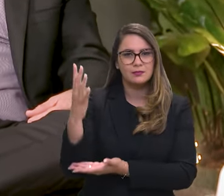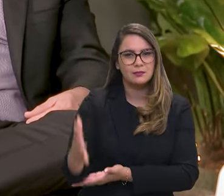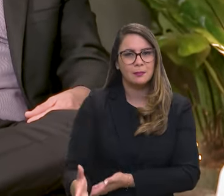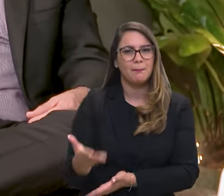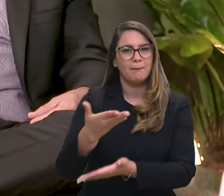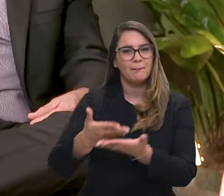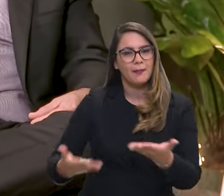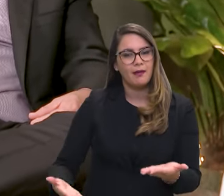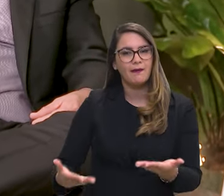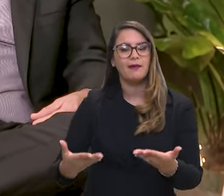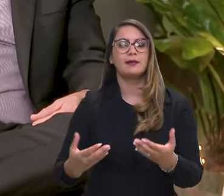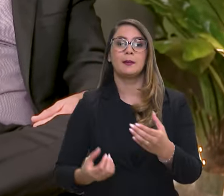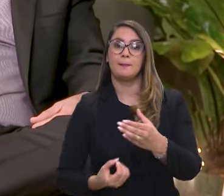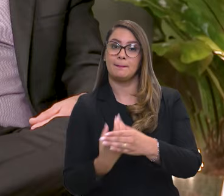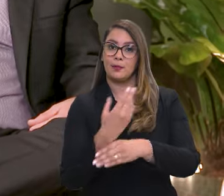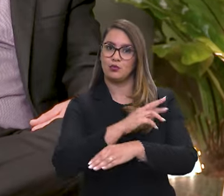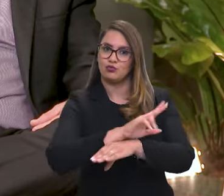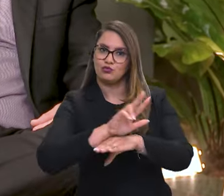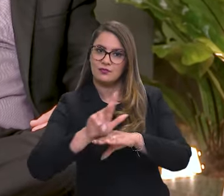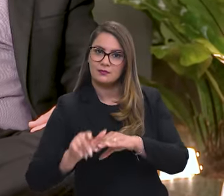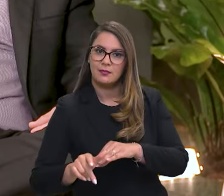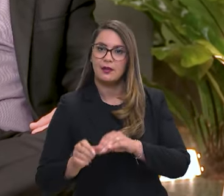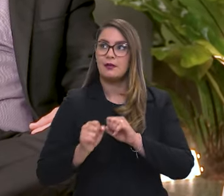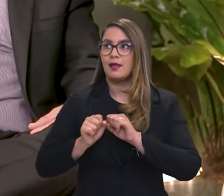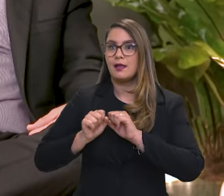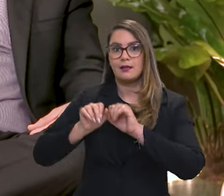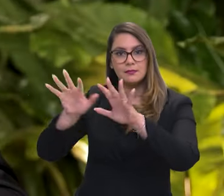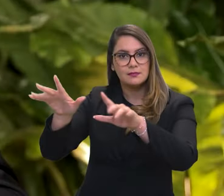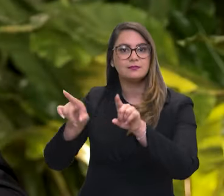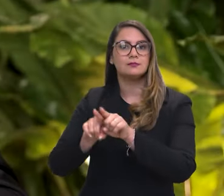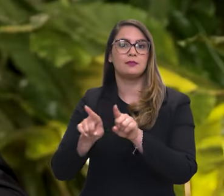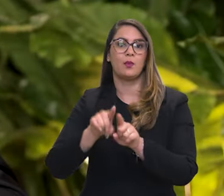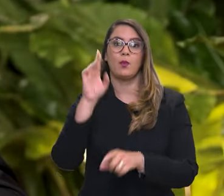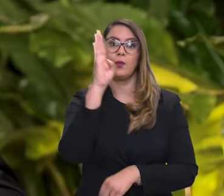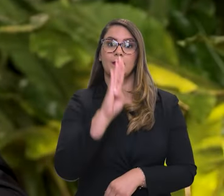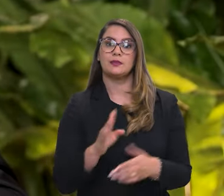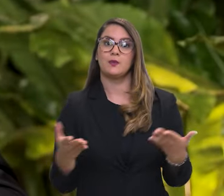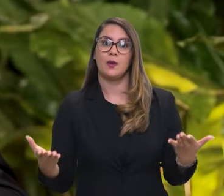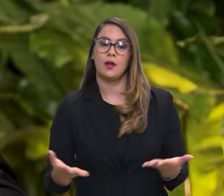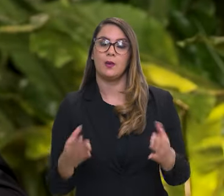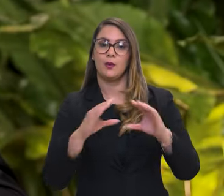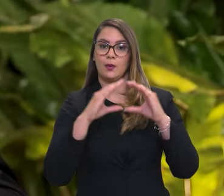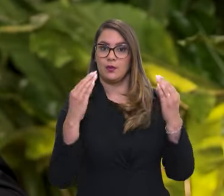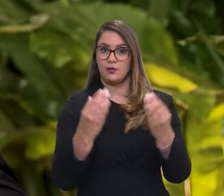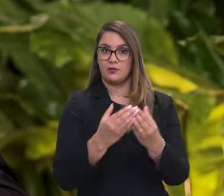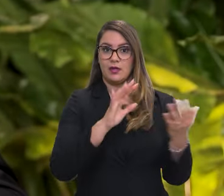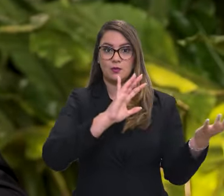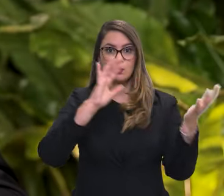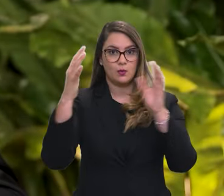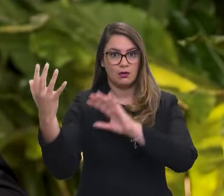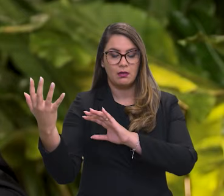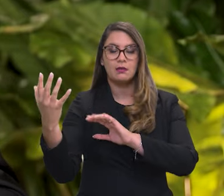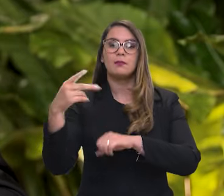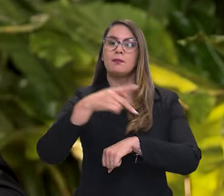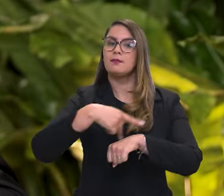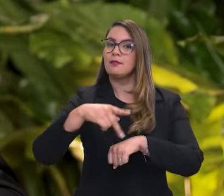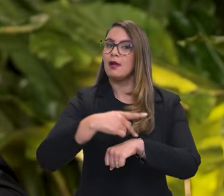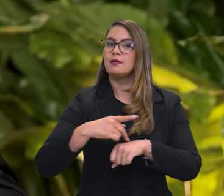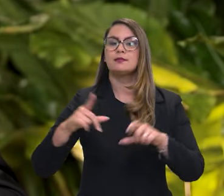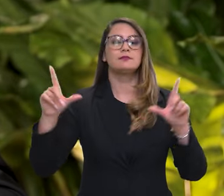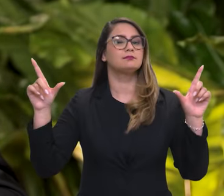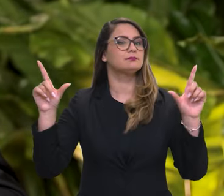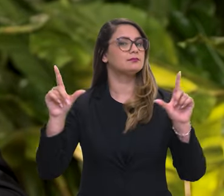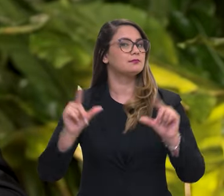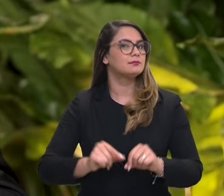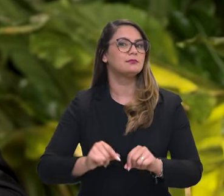são menos emissões. O Brasil chega agora na Conferência do Clima como um dos países que mais reduziu as suas emissões de gases de